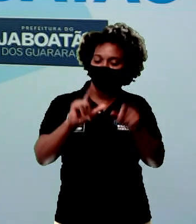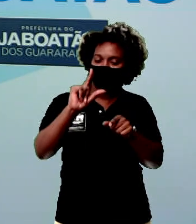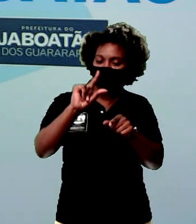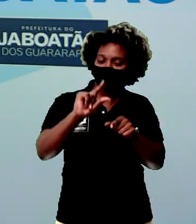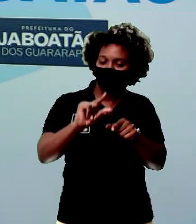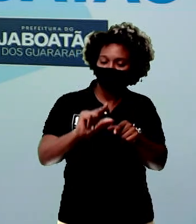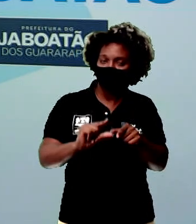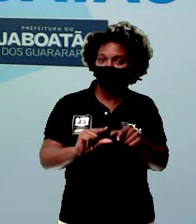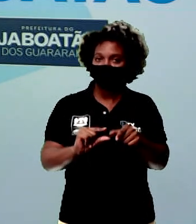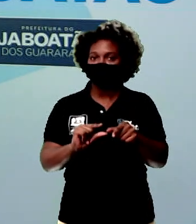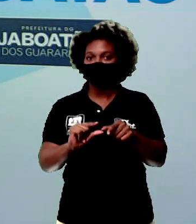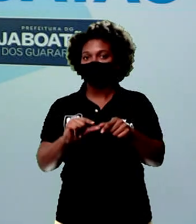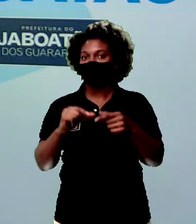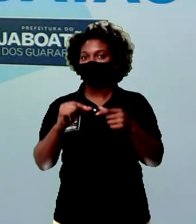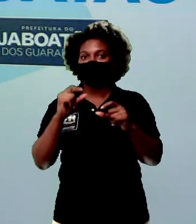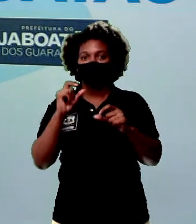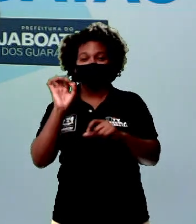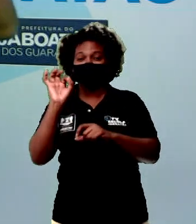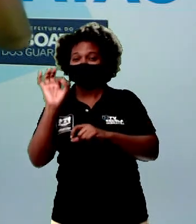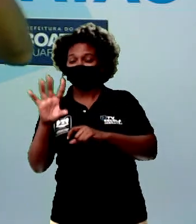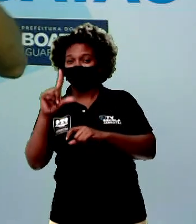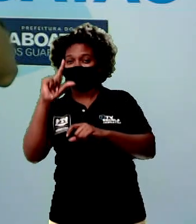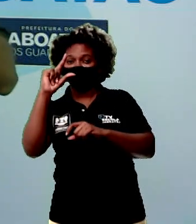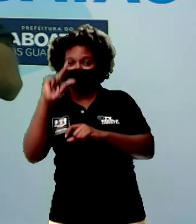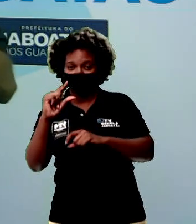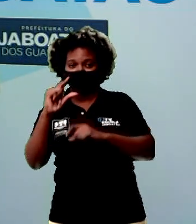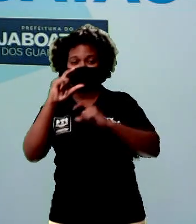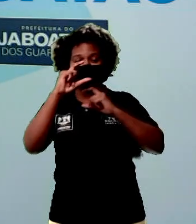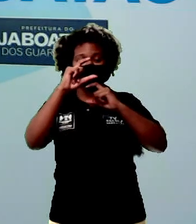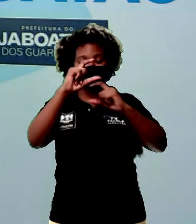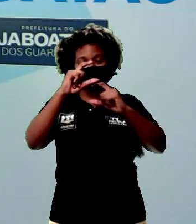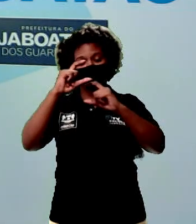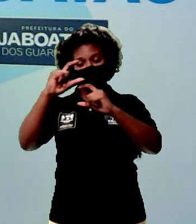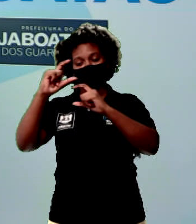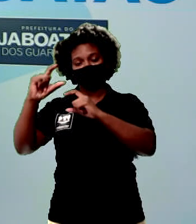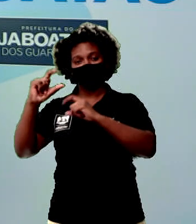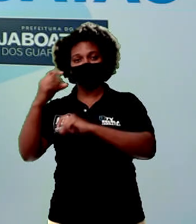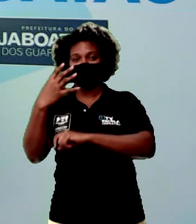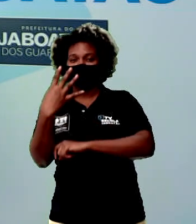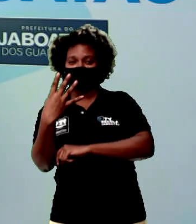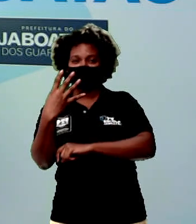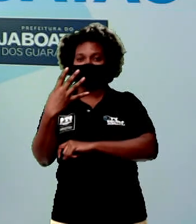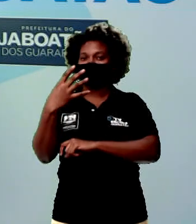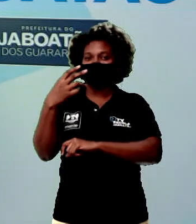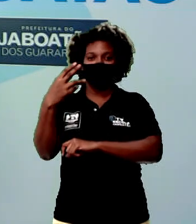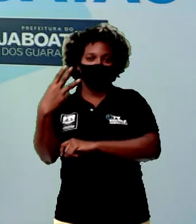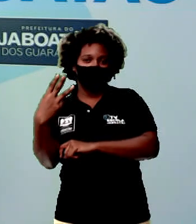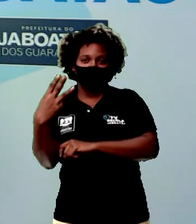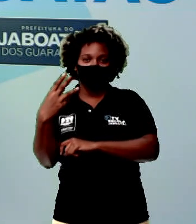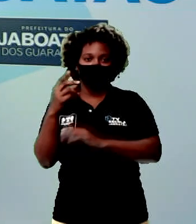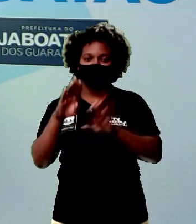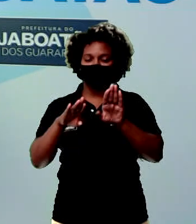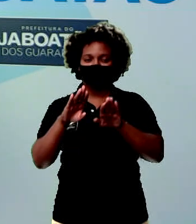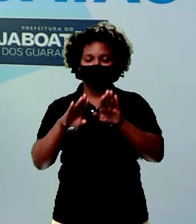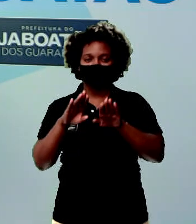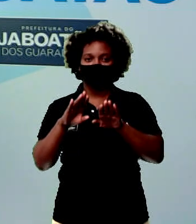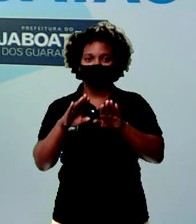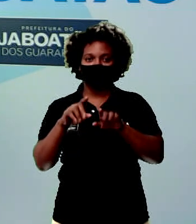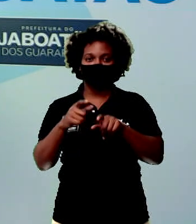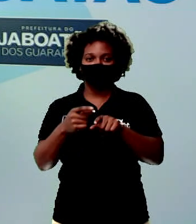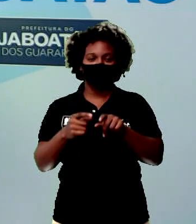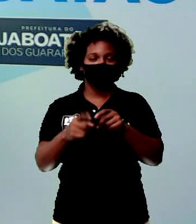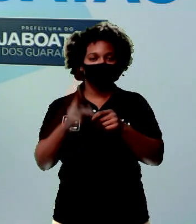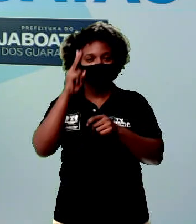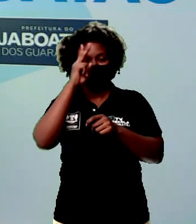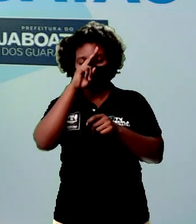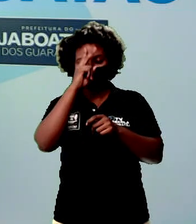e ficou apenas um conjunto de três, quatro quadros apenas. Então, a história em quadrinhos, que eram como